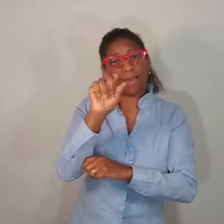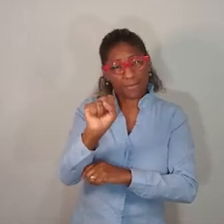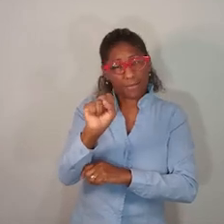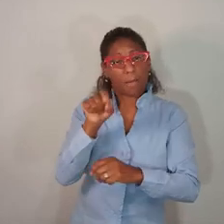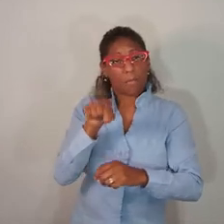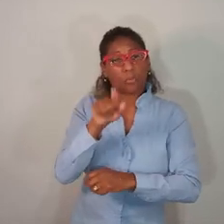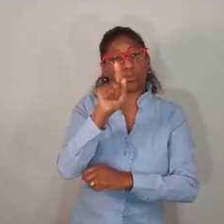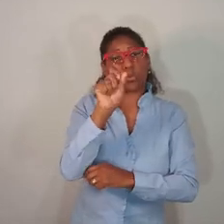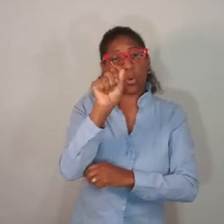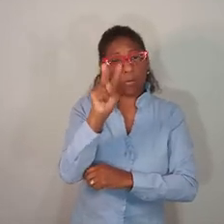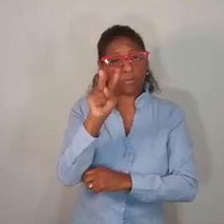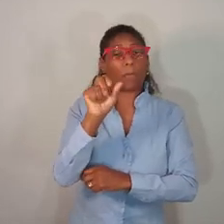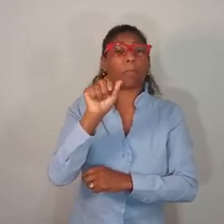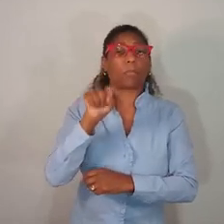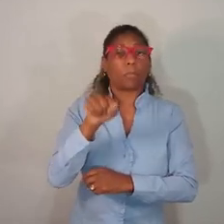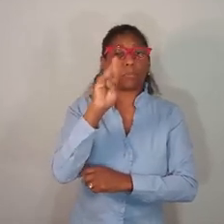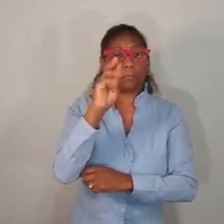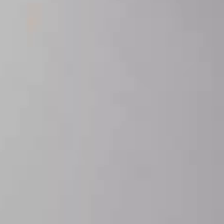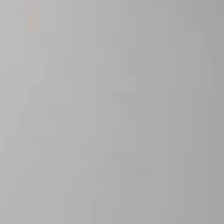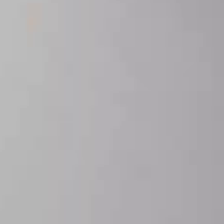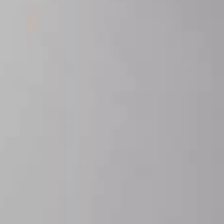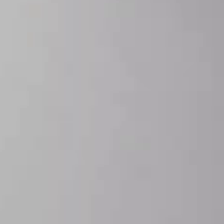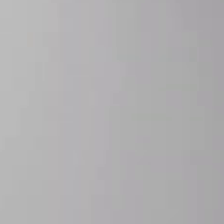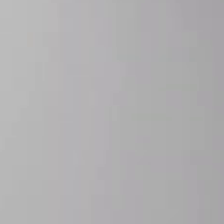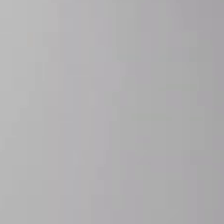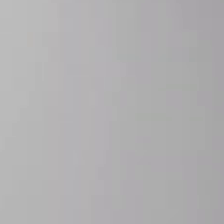.rs.gov.br.